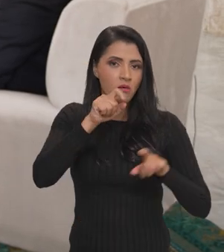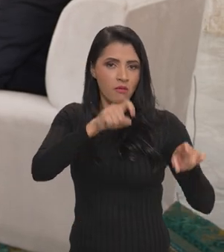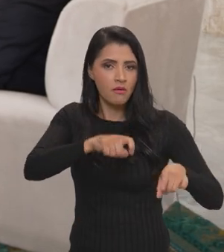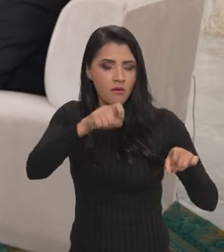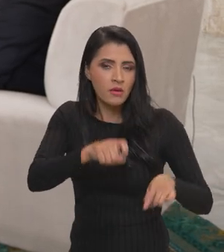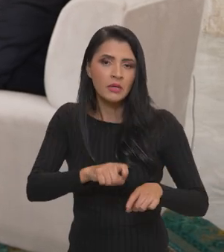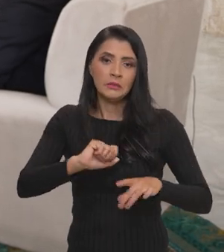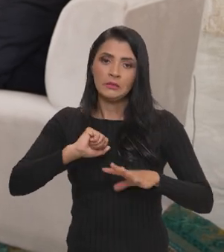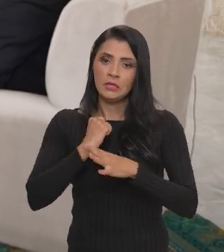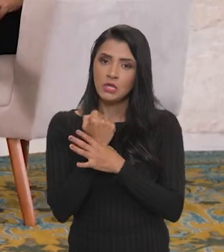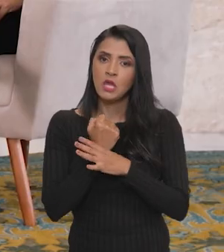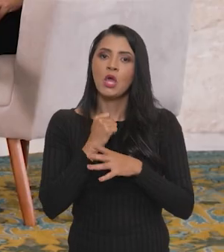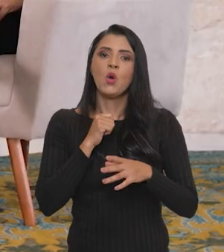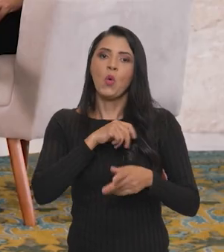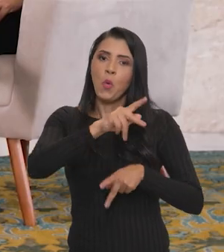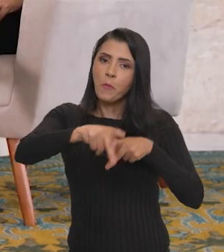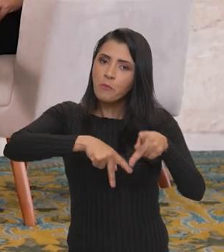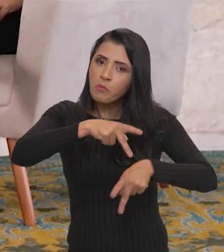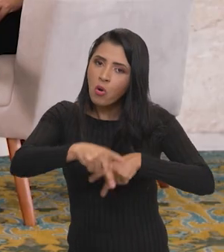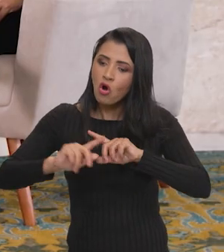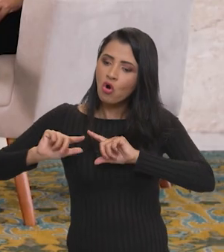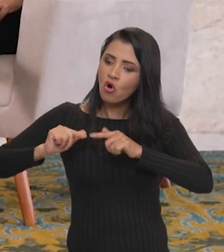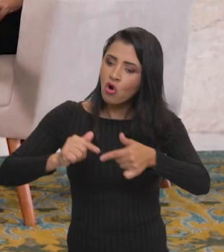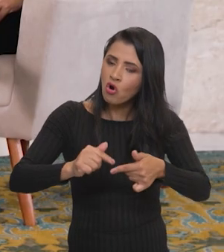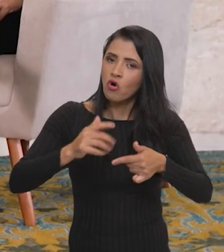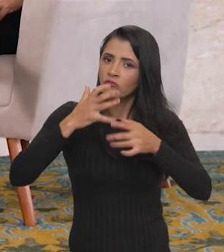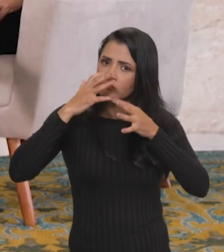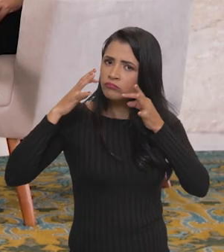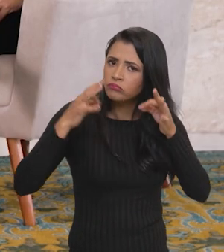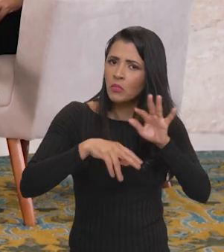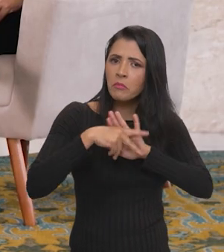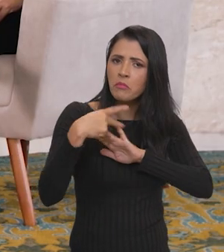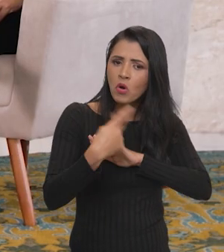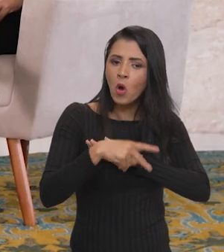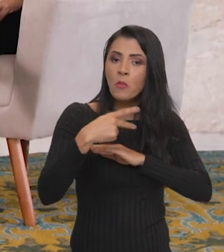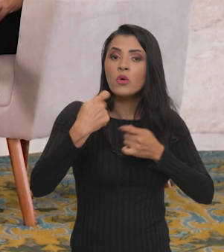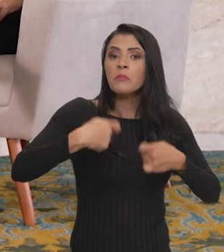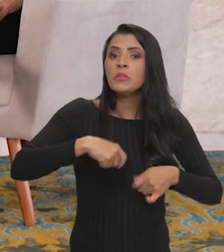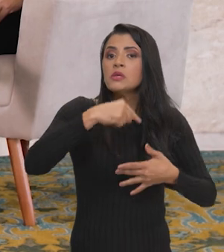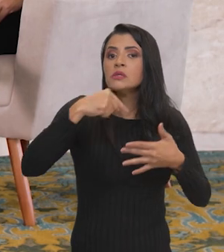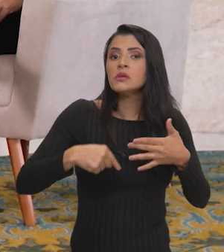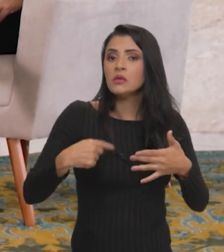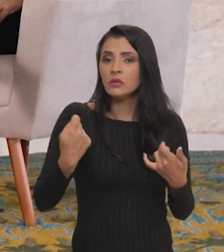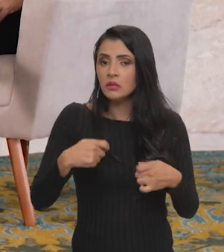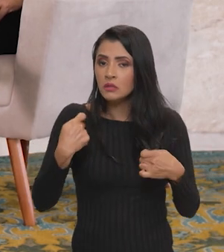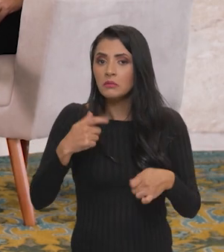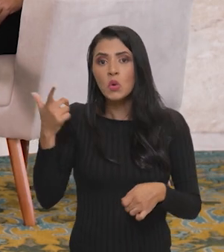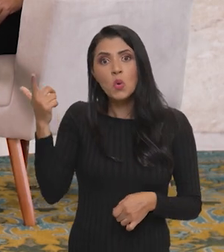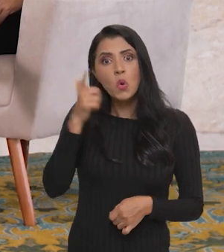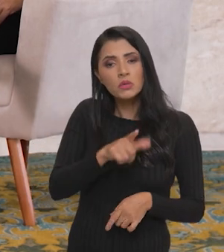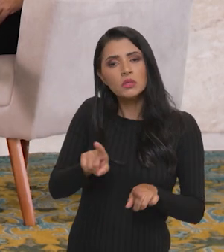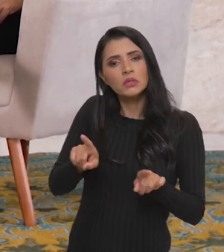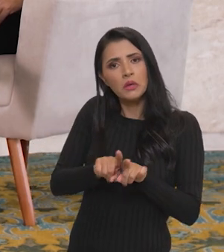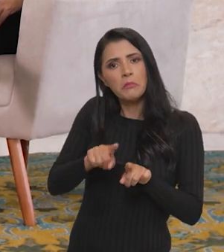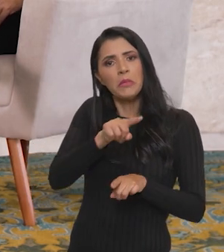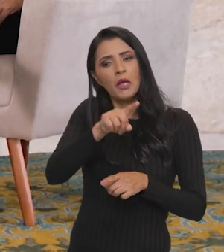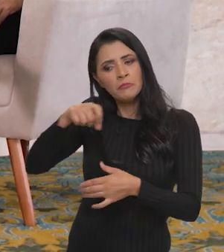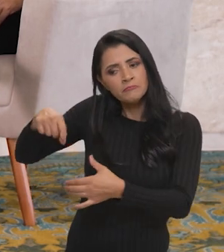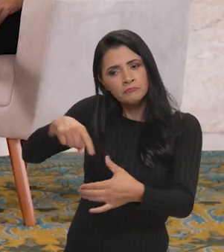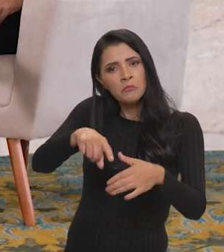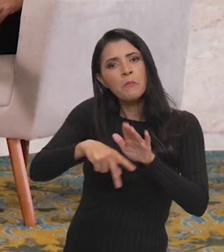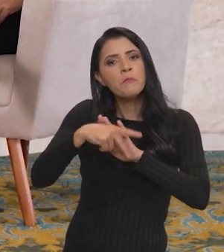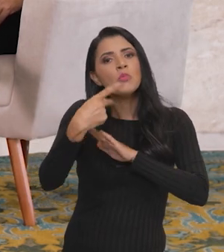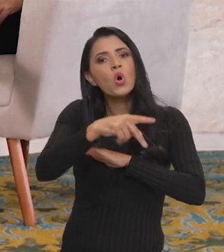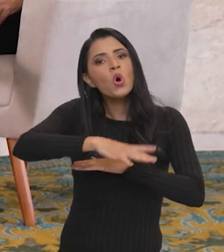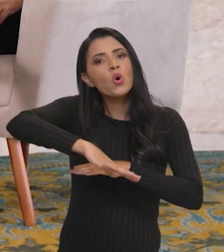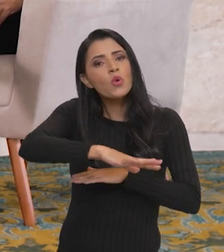mulheres rurais, garantir que os povos e comunidades tradicionais tenham um acesso, um olhar específico para as suas necessidades, para conseguirem também fazer uma